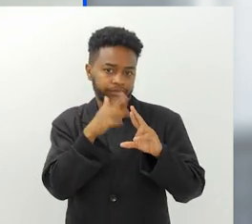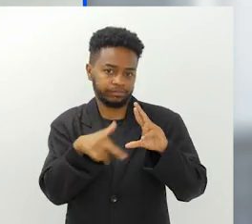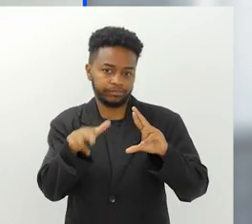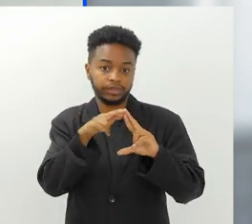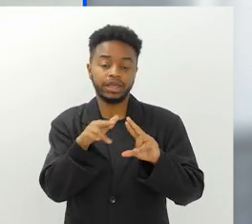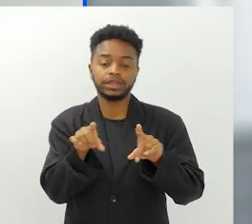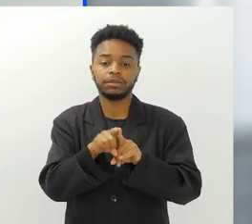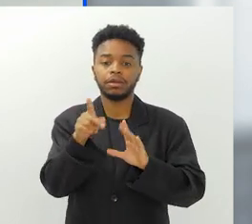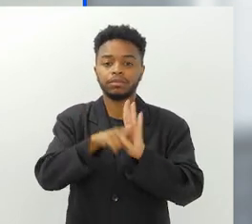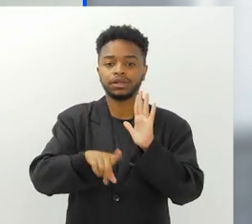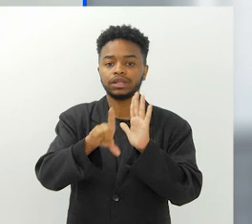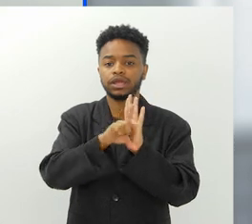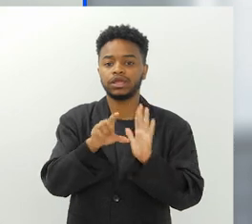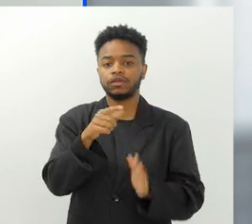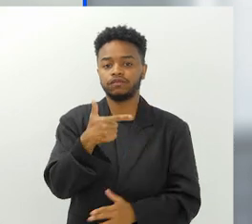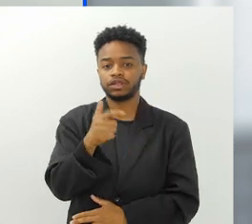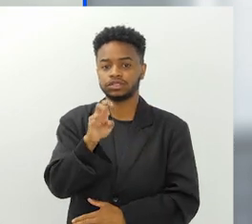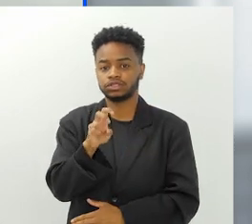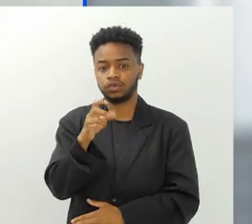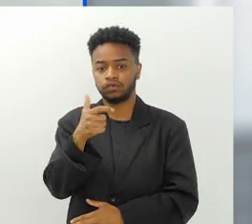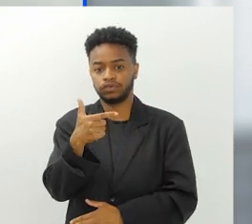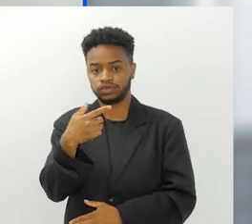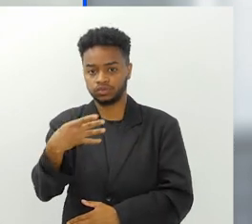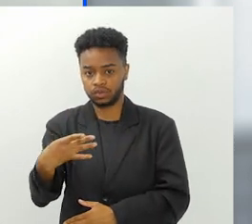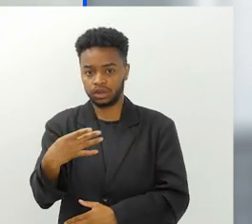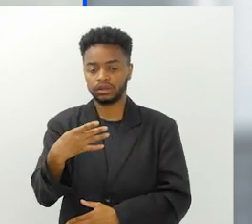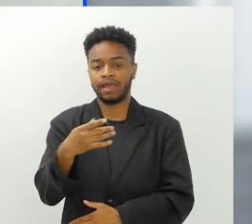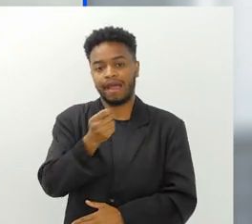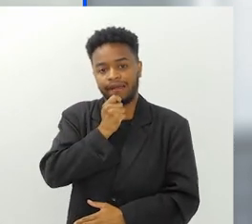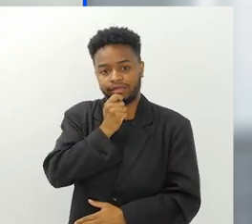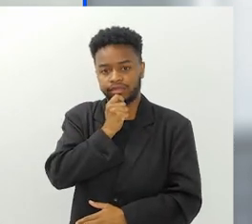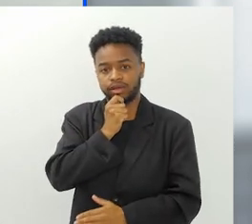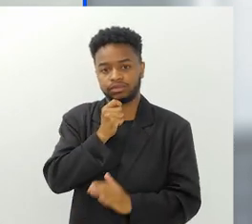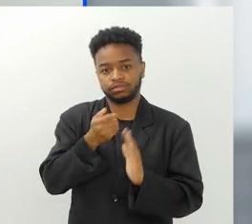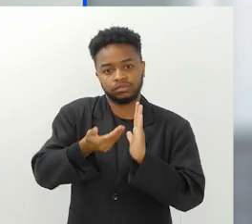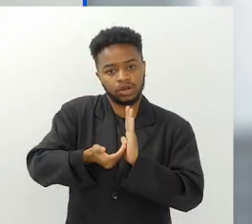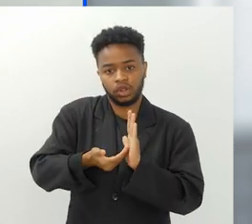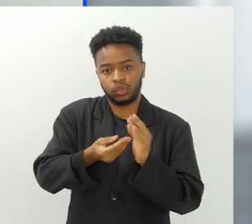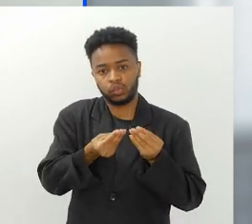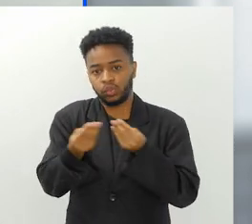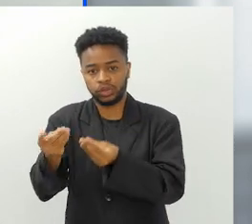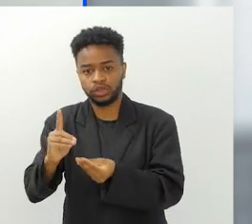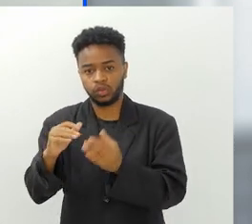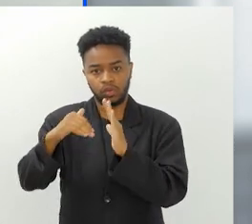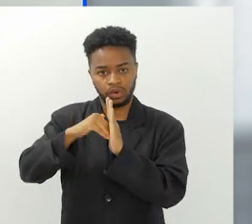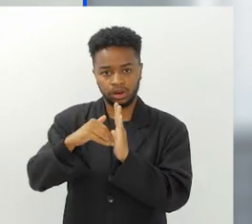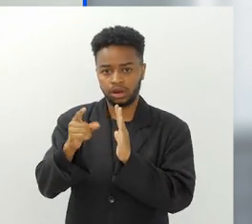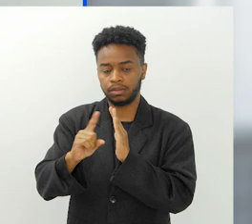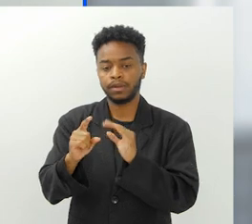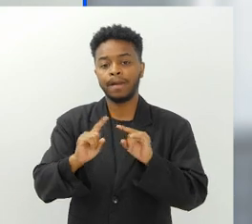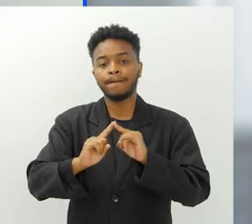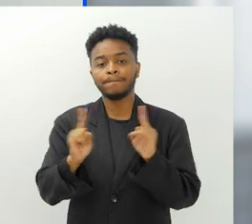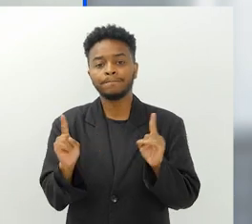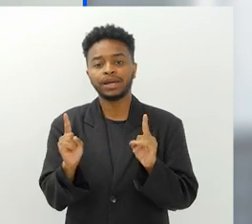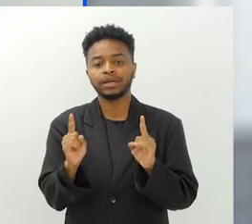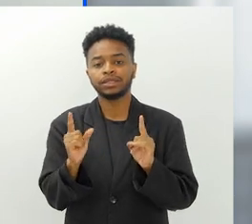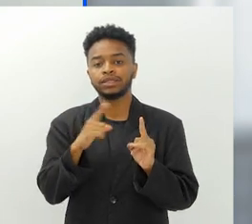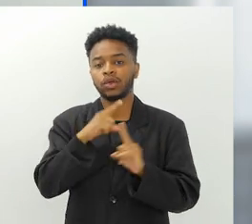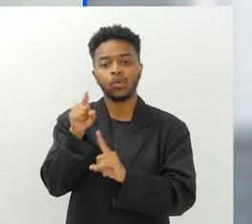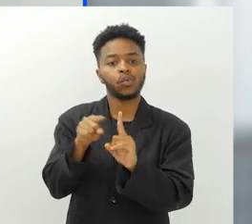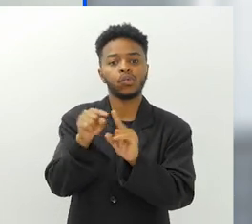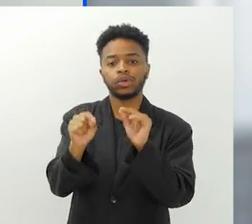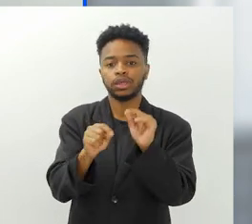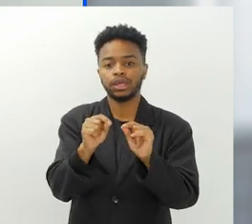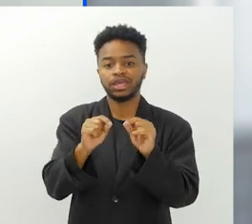e possível. E o projeto de lei 2524, que é um projeto de lei que ainda está no Senado, não foi pra Câmara ainda, mas ele tem uma